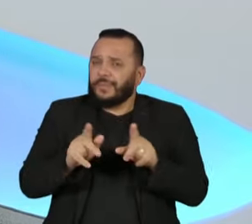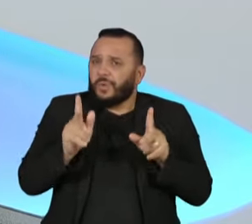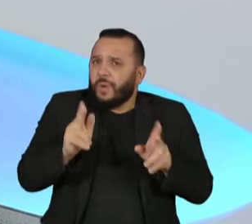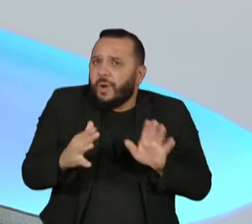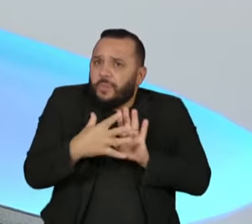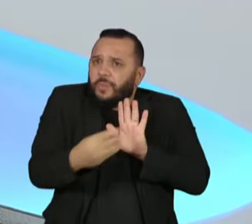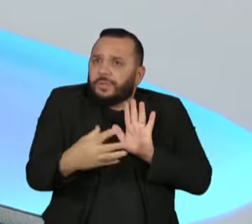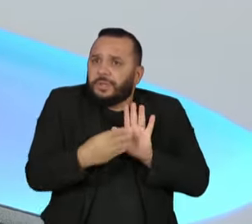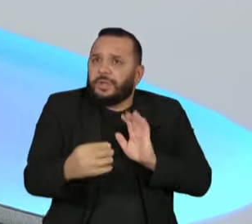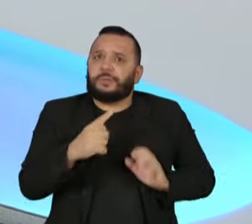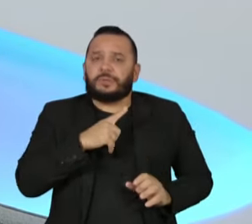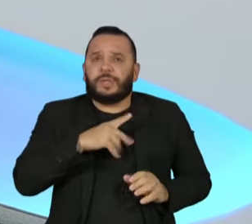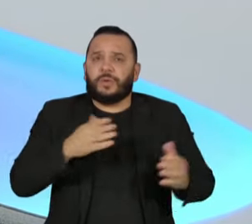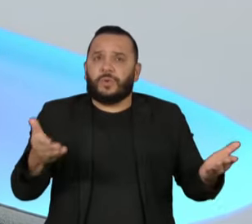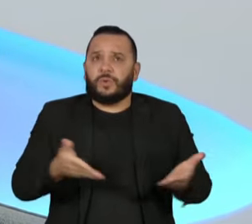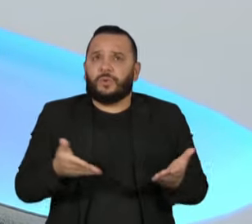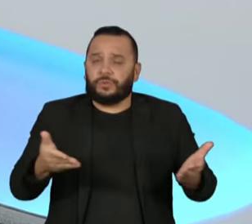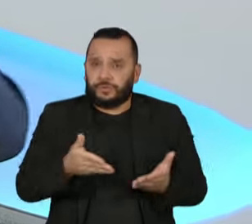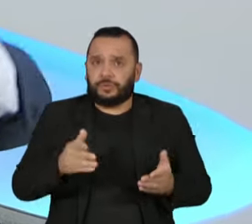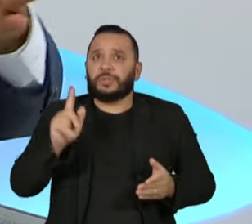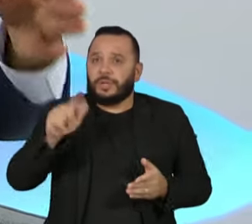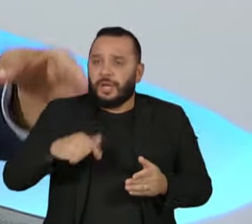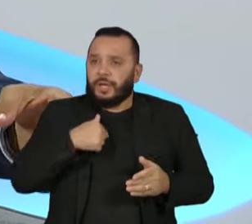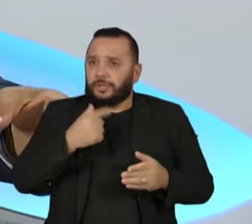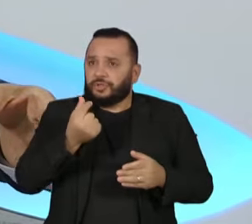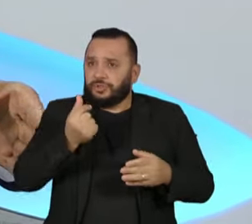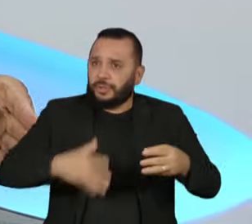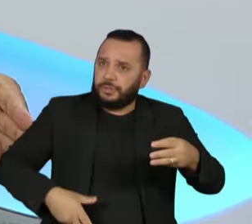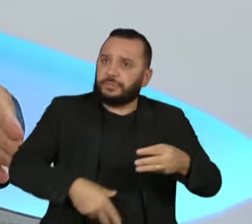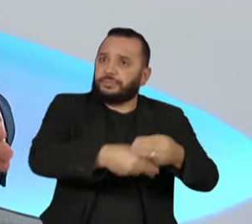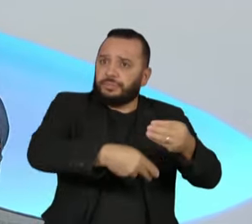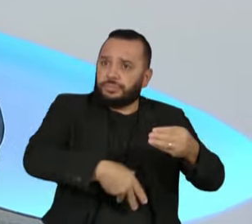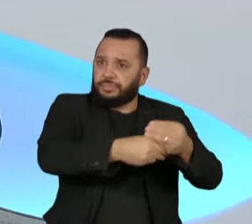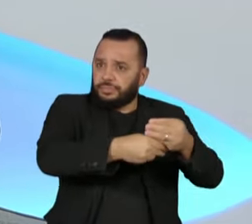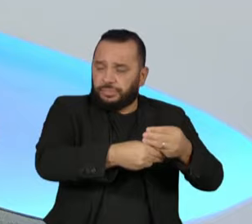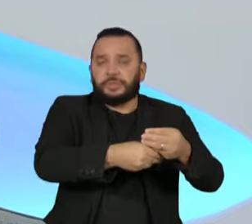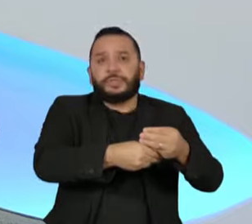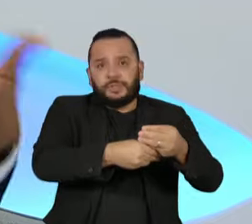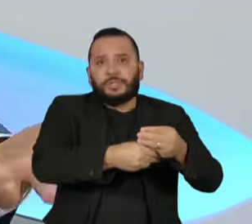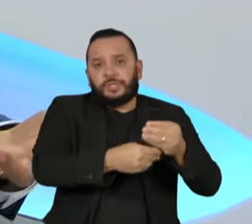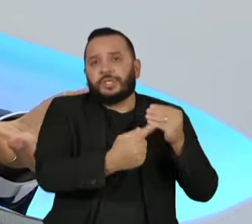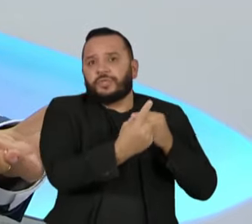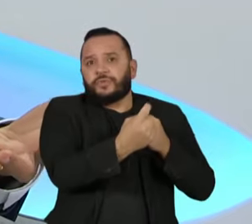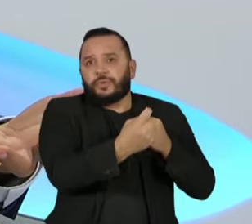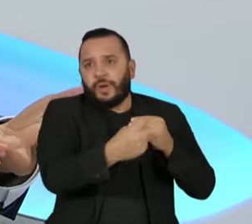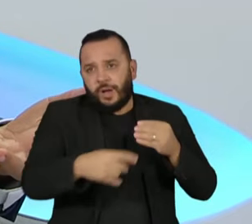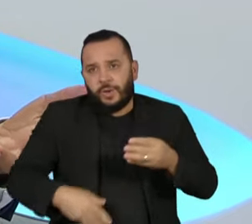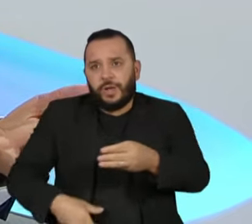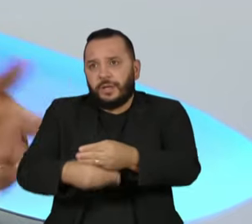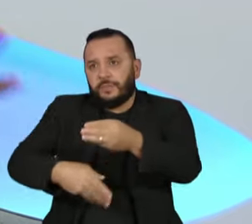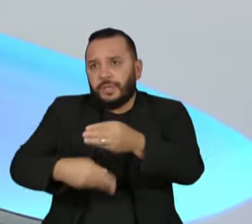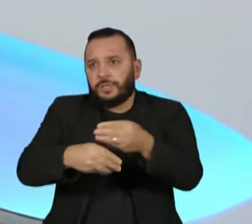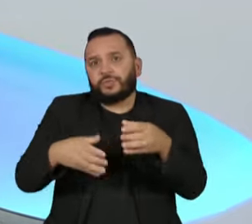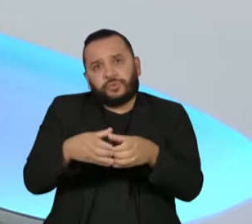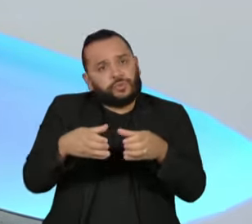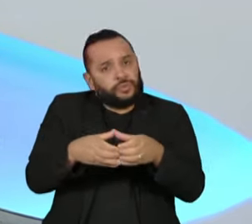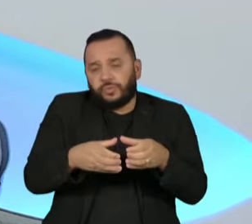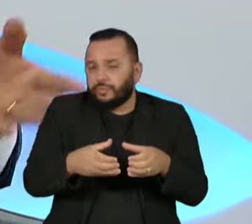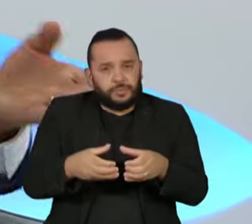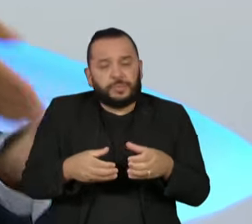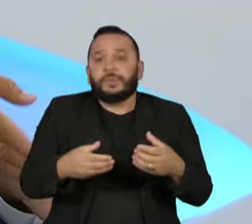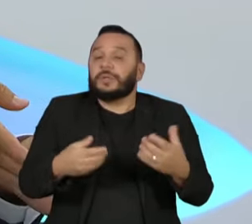hoje já se segue em relação à emenda individual, em relação a emendas de comissão que mantém a sistemática.